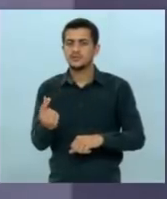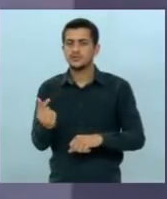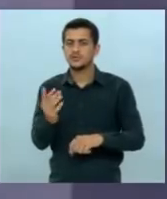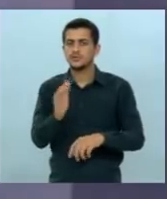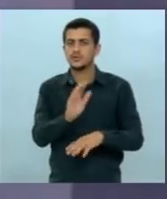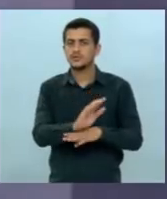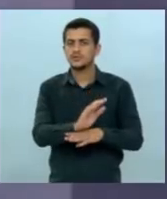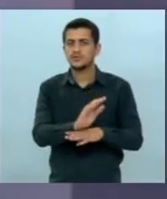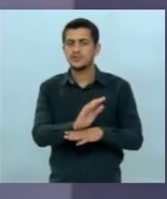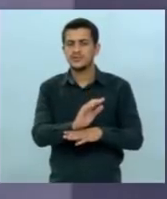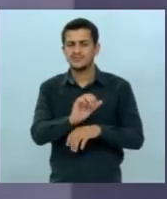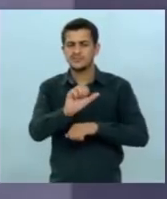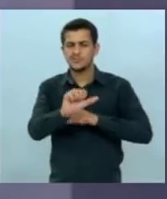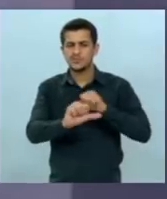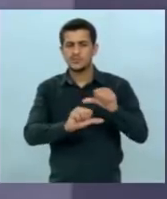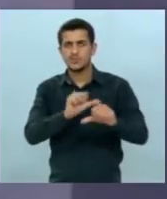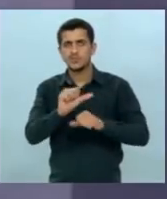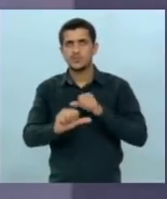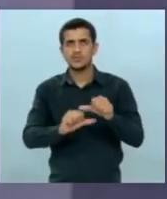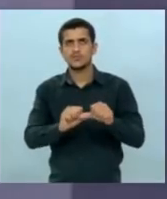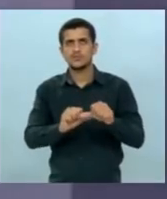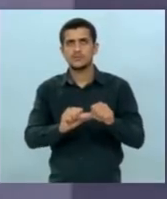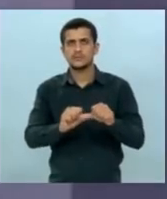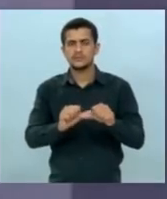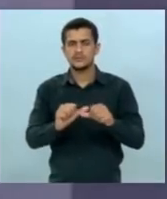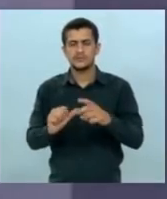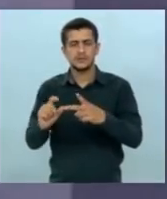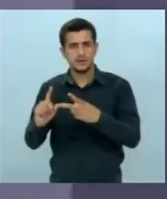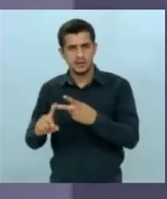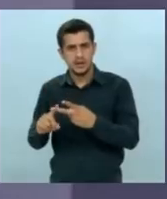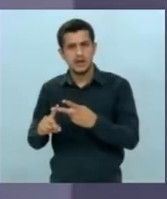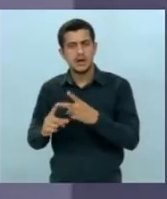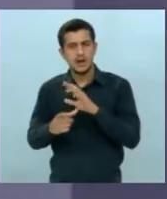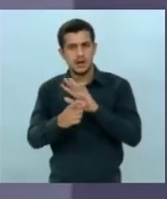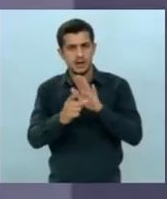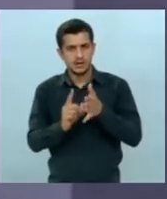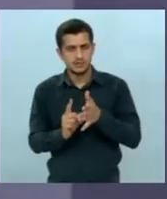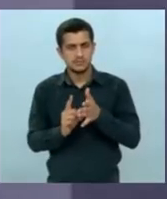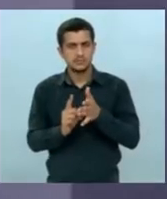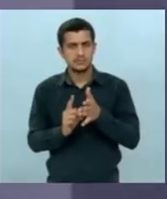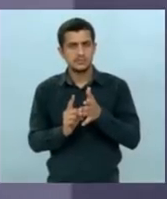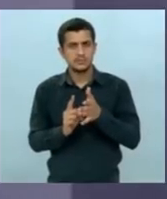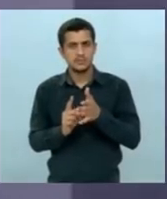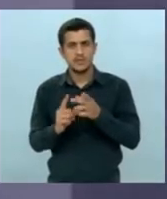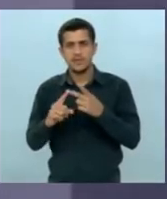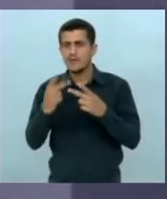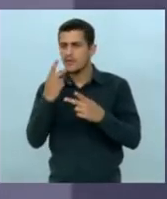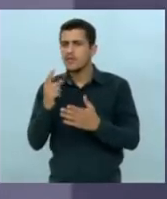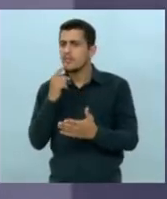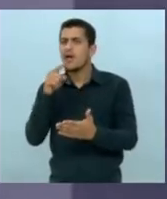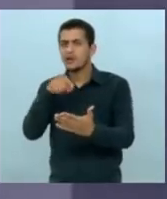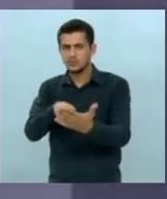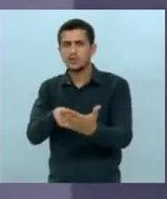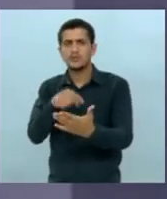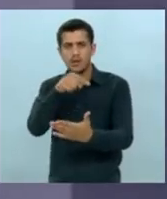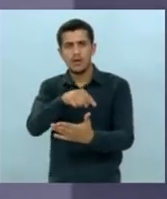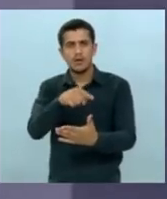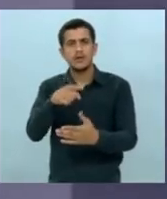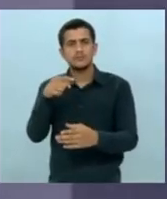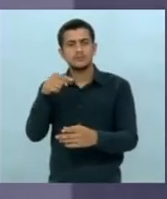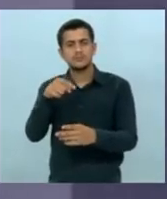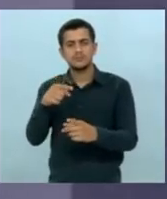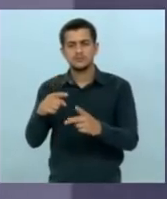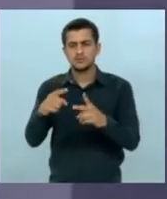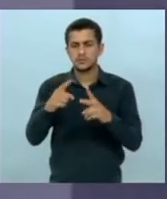mudou o depoimento logo ficaram dois depoimentos o depoimento anterior acusando você e o segundo